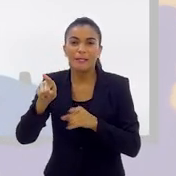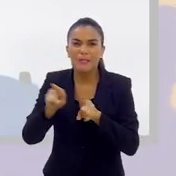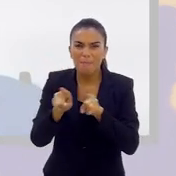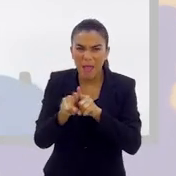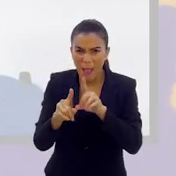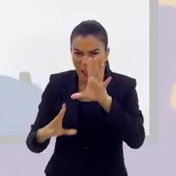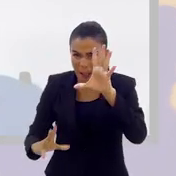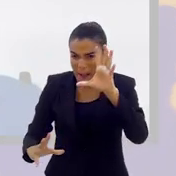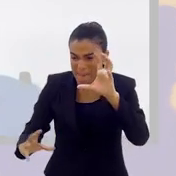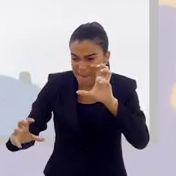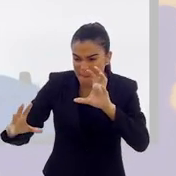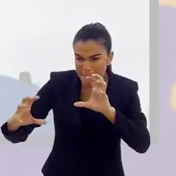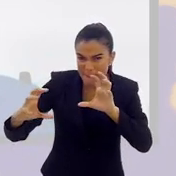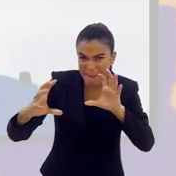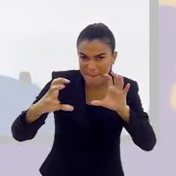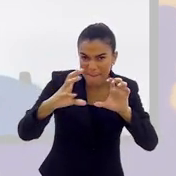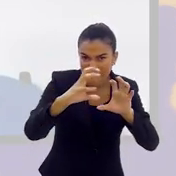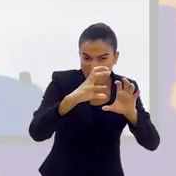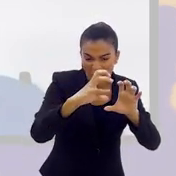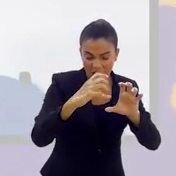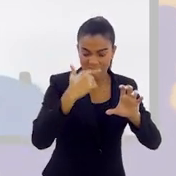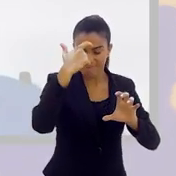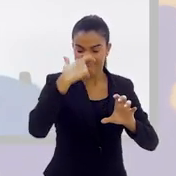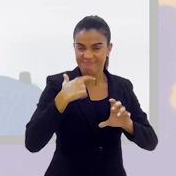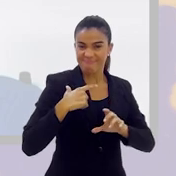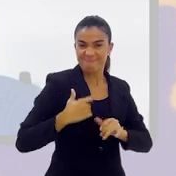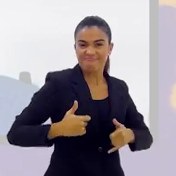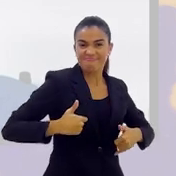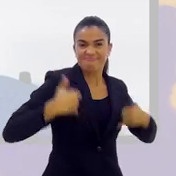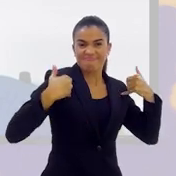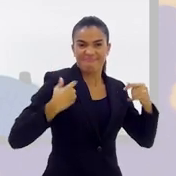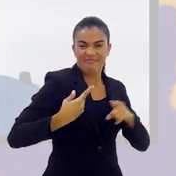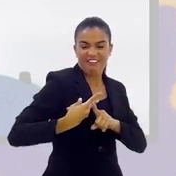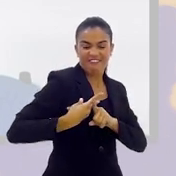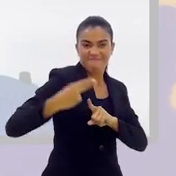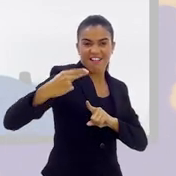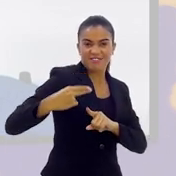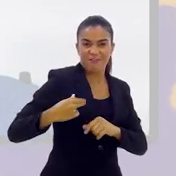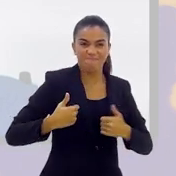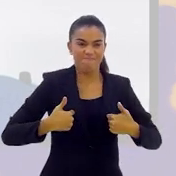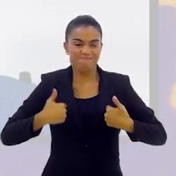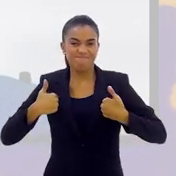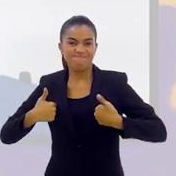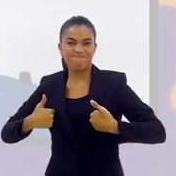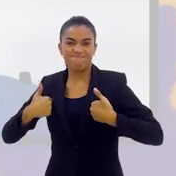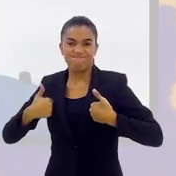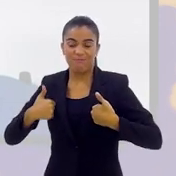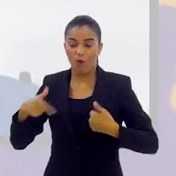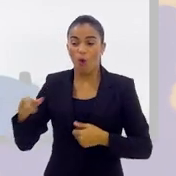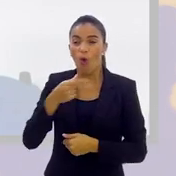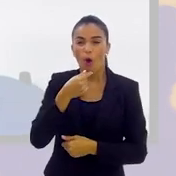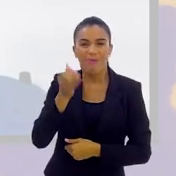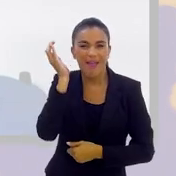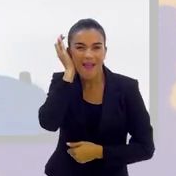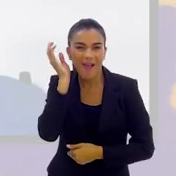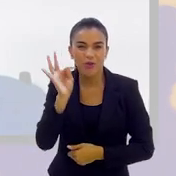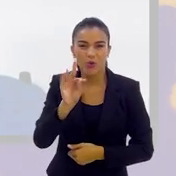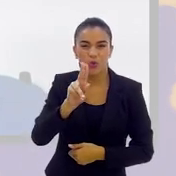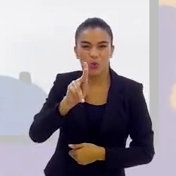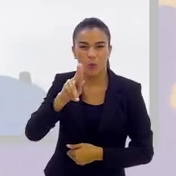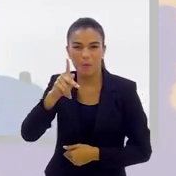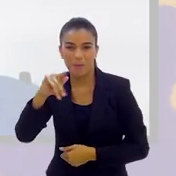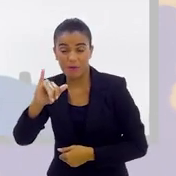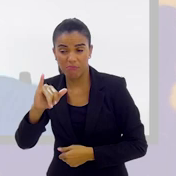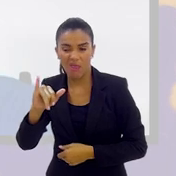E briga, até mesmo para aquele que vence, conforme diz o Apolinho, o Aston Rodrigues da Rádio Tupi, eu concordo com ele,